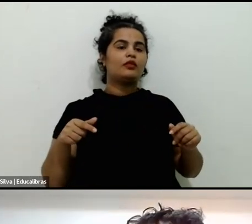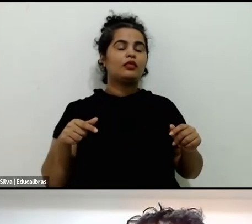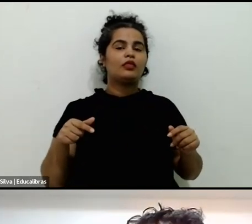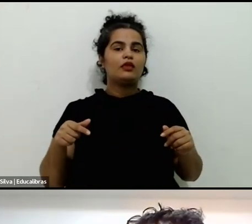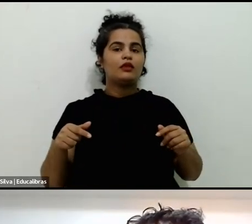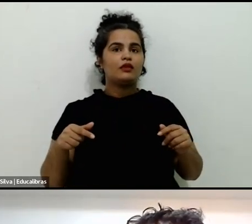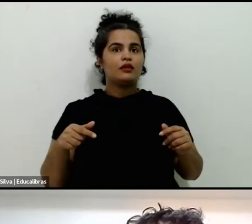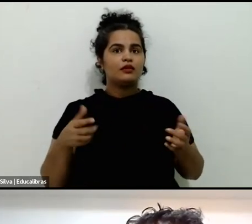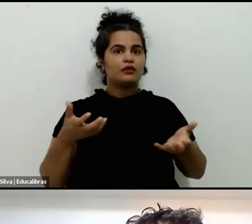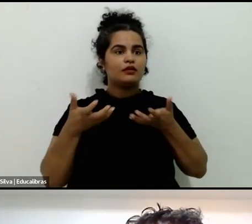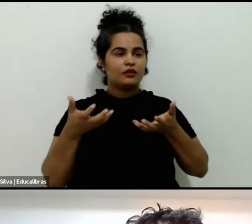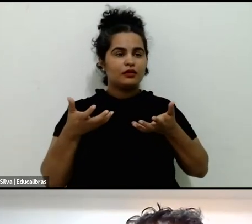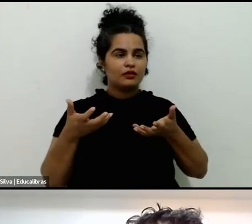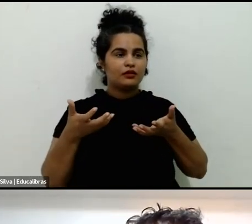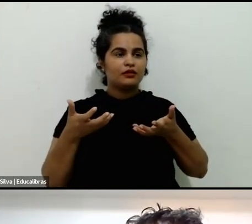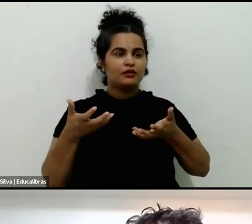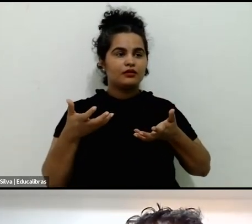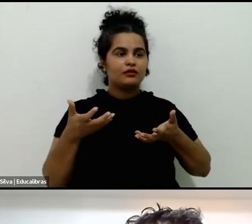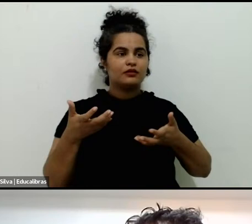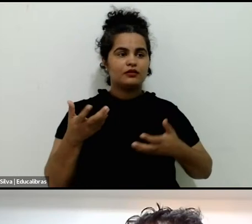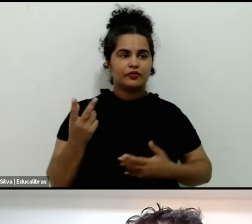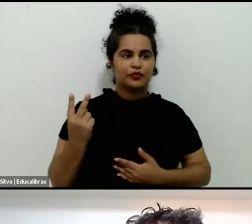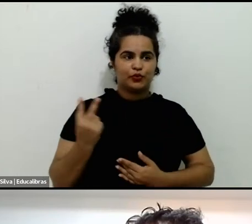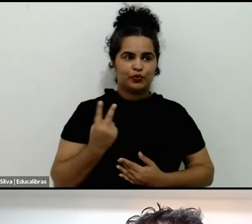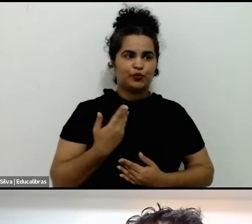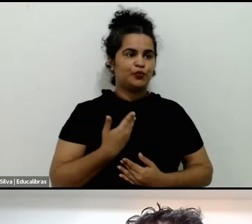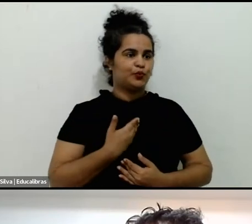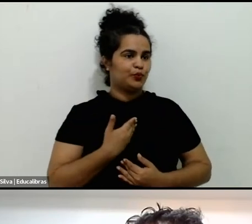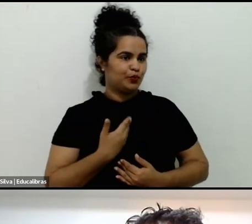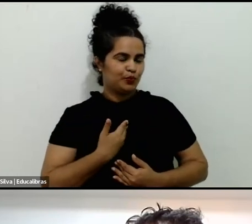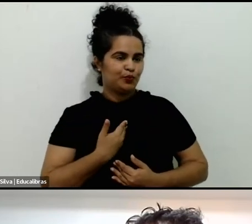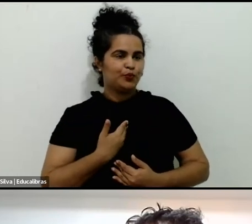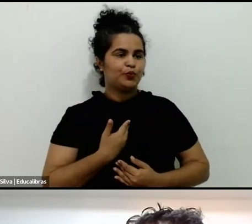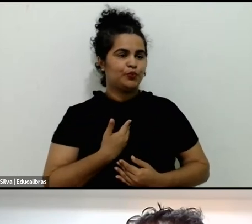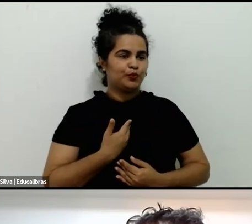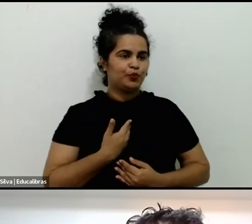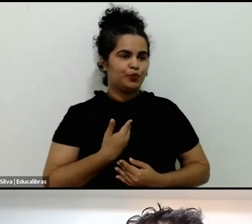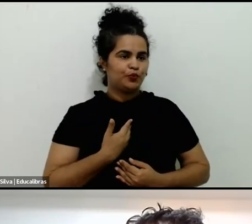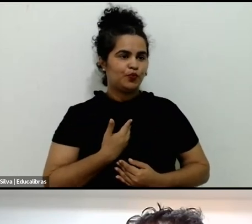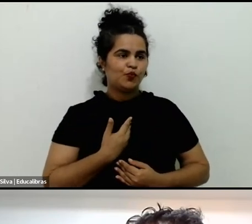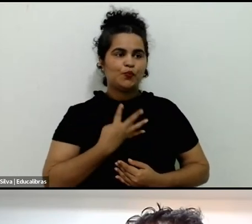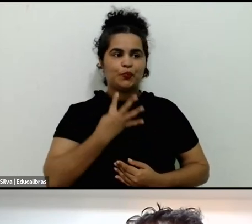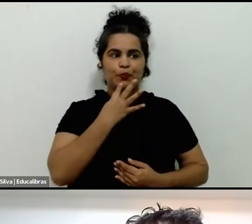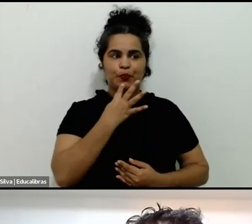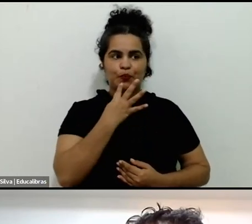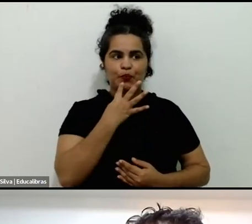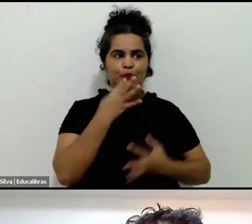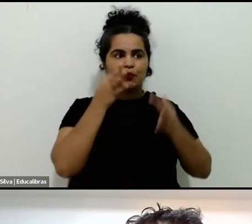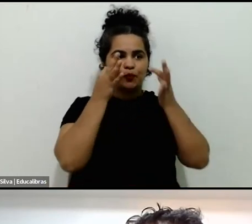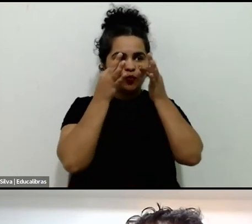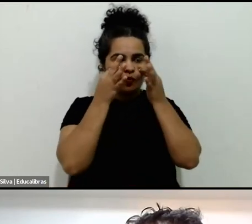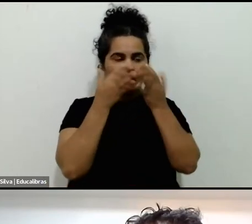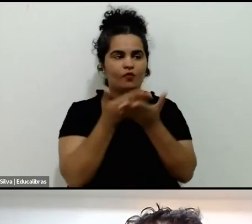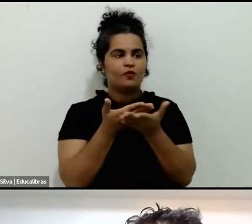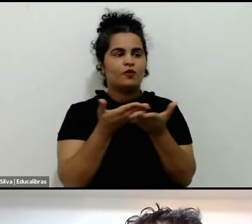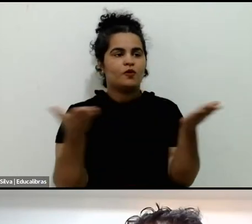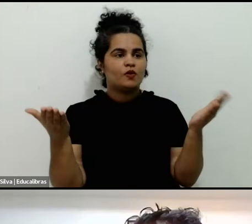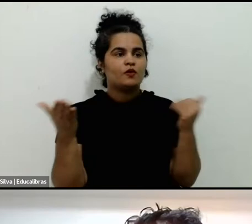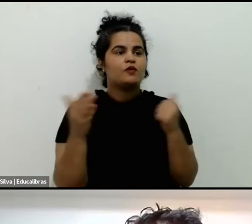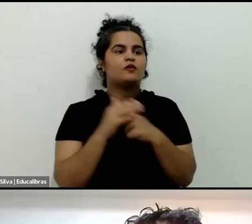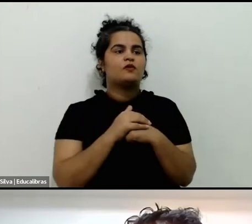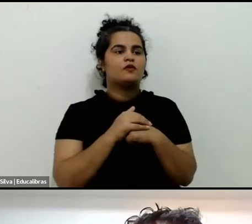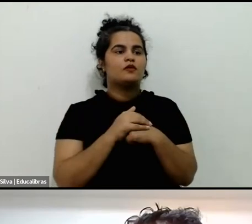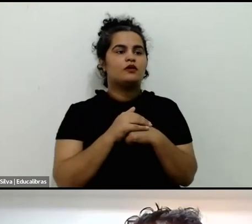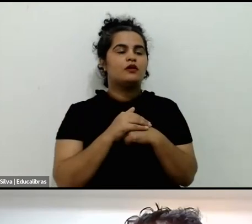gostaria do comentário dos dois colegas também que conhecem a realidade da